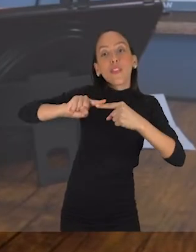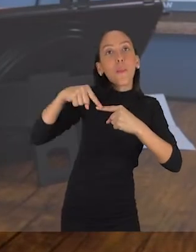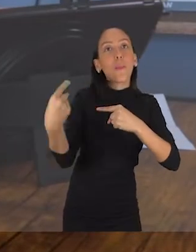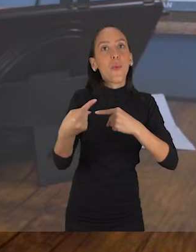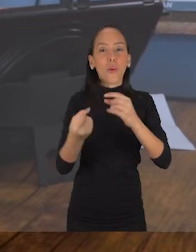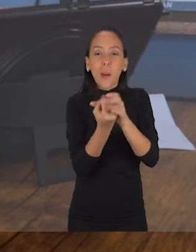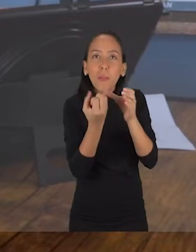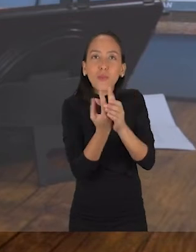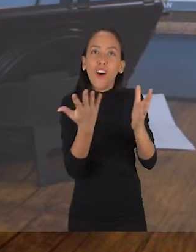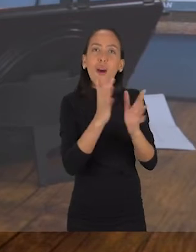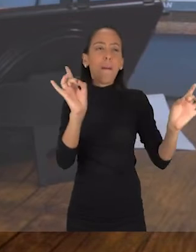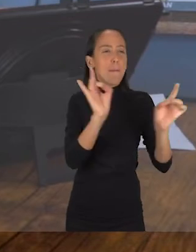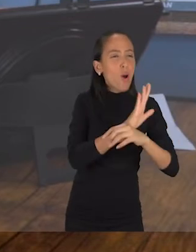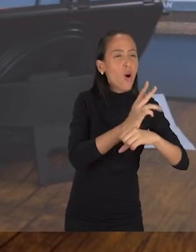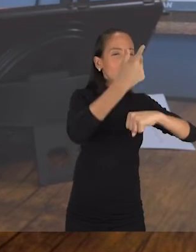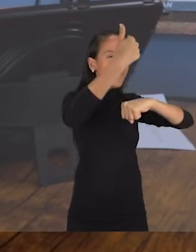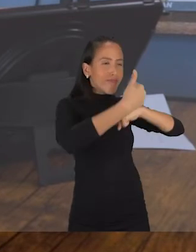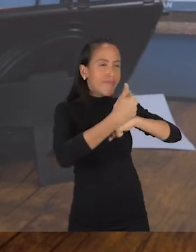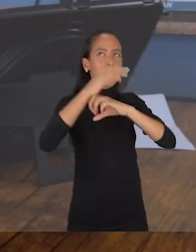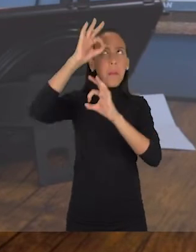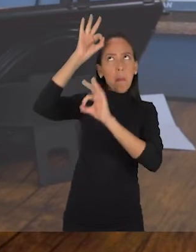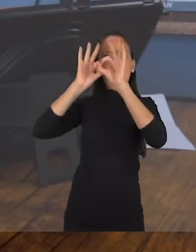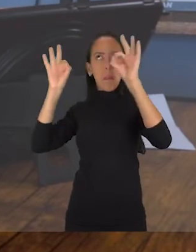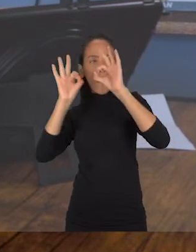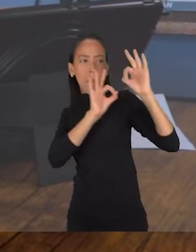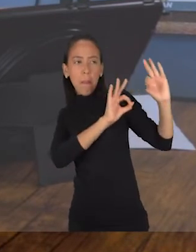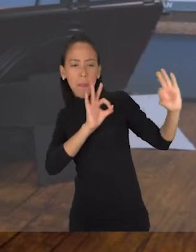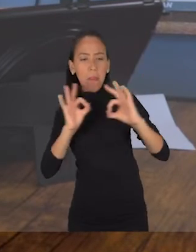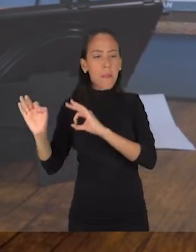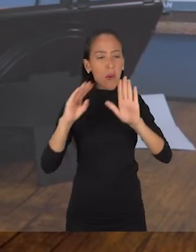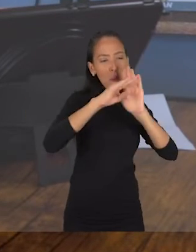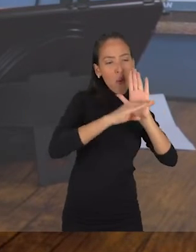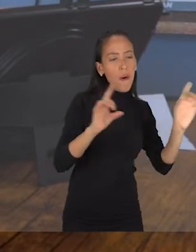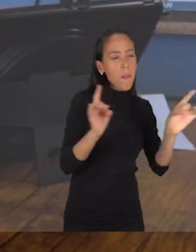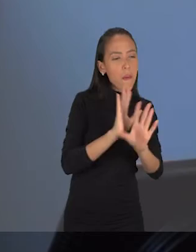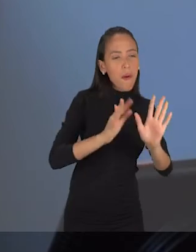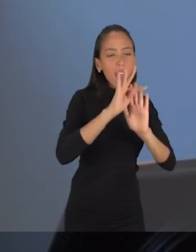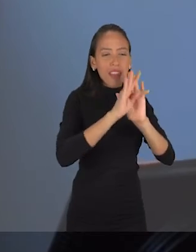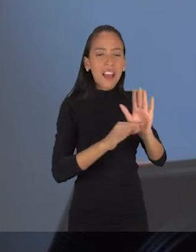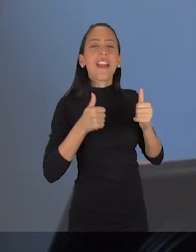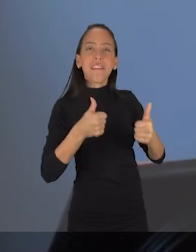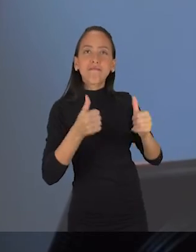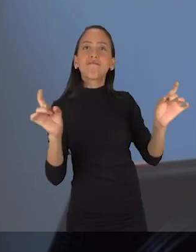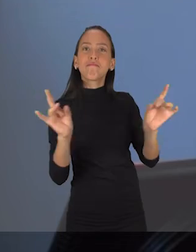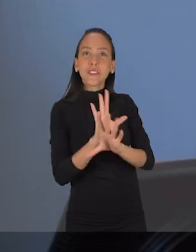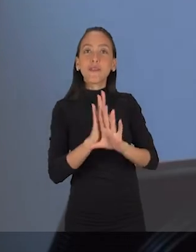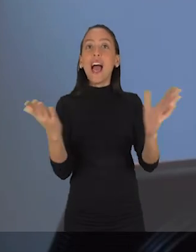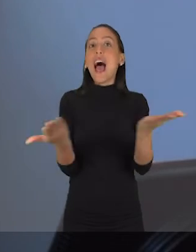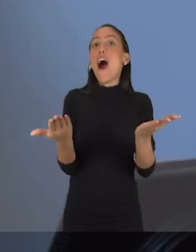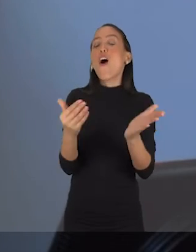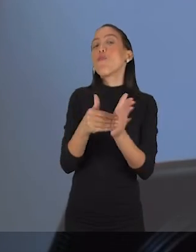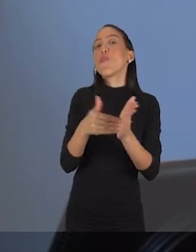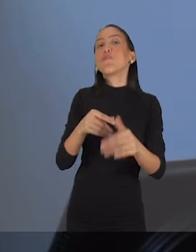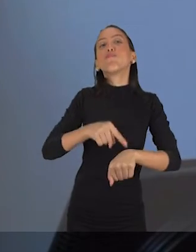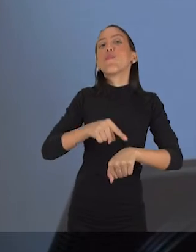tá pronto, já tá gravado, já tá com os enquadramentos certos, o roteiro tá bacana, o texto tá bacana. Agora, a gente precisa editar